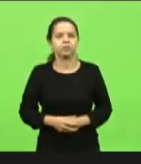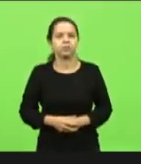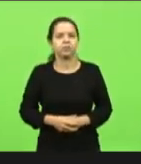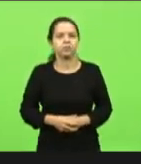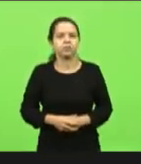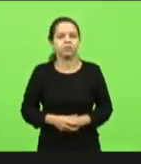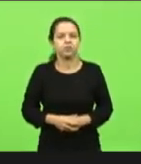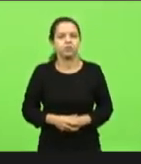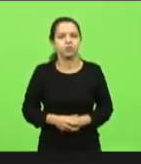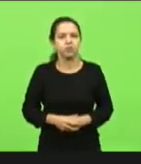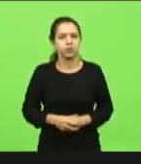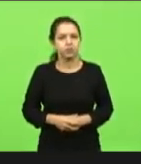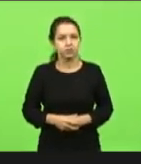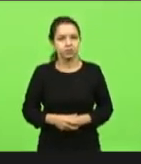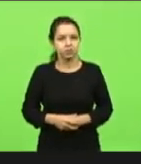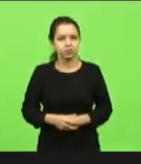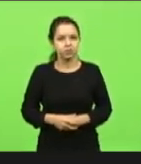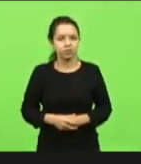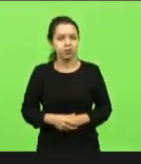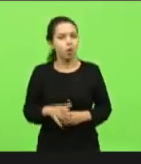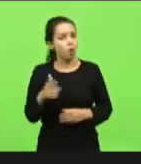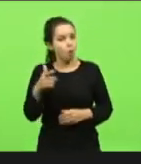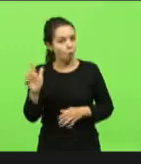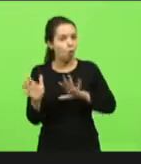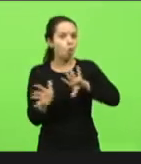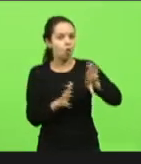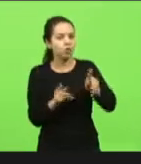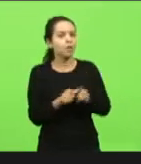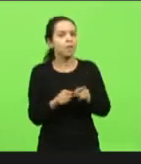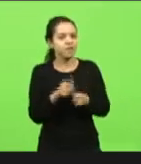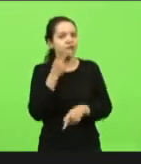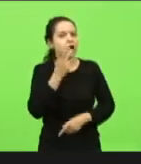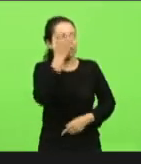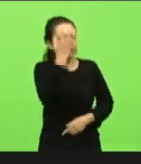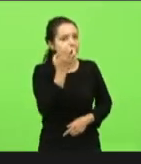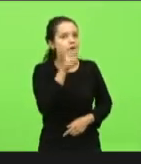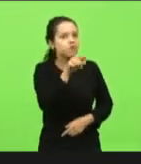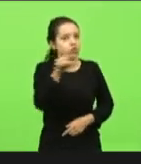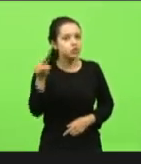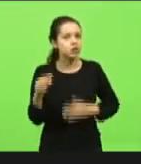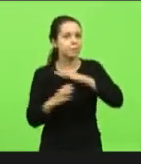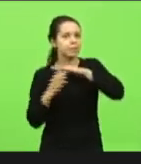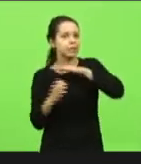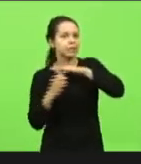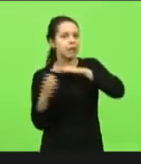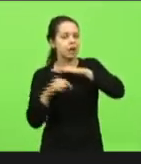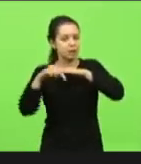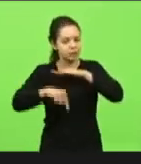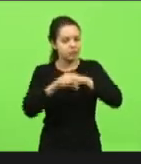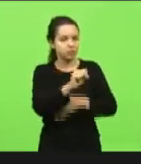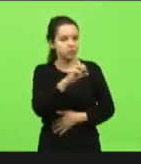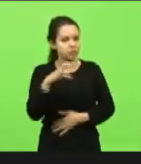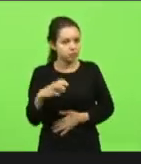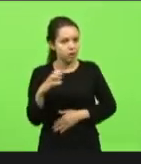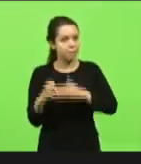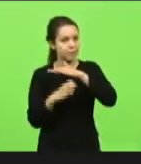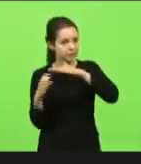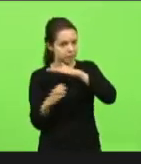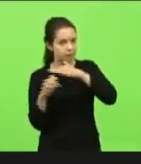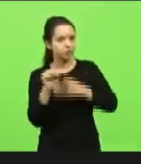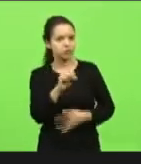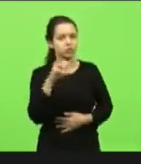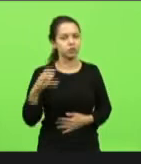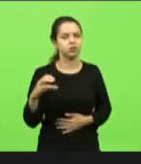reclamação outra coisa falar bem sério agora com vocês empresários de Santa Catarina empresários de Santa Catarina